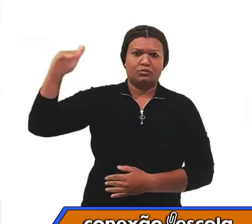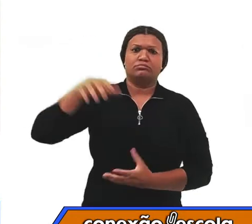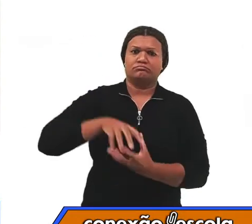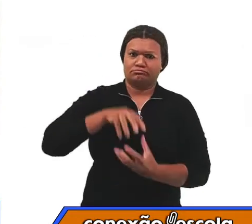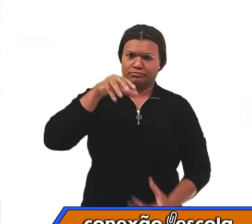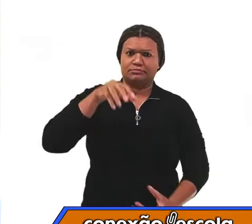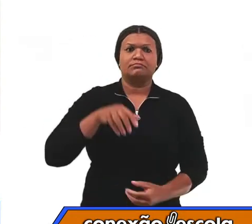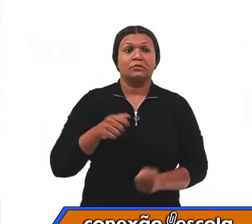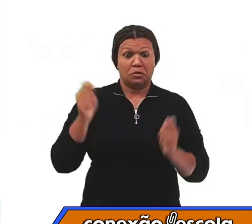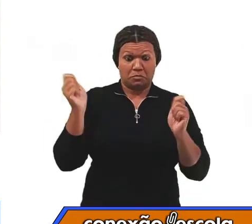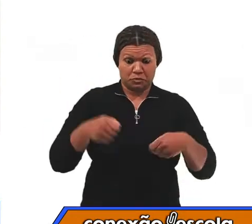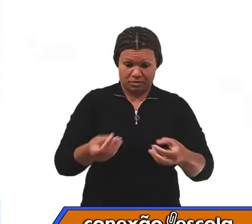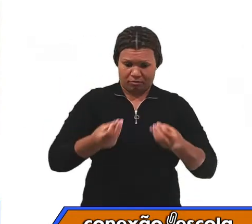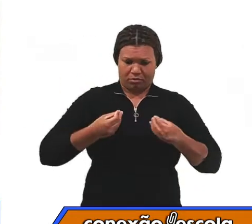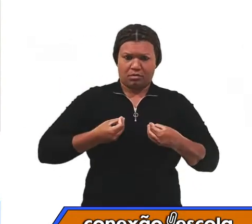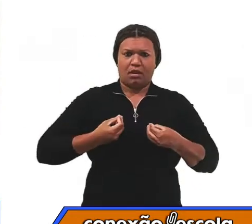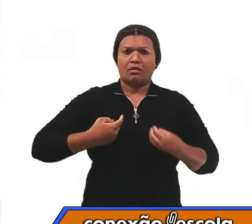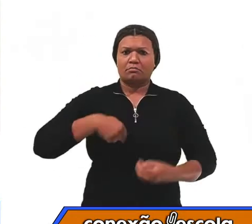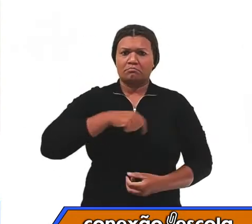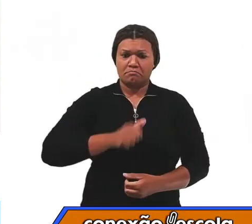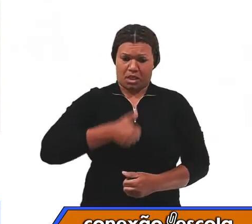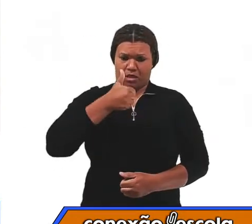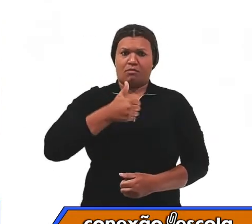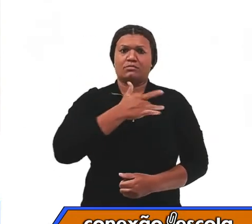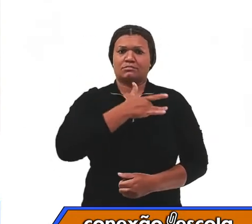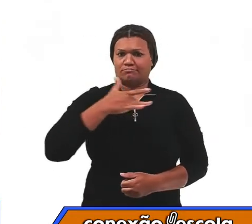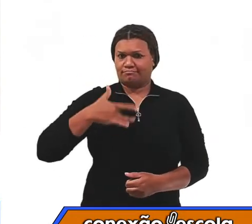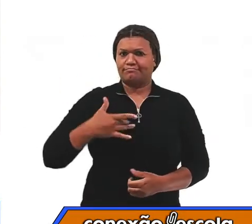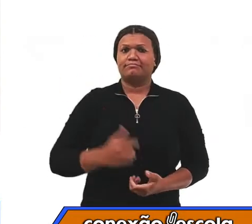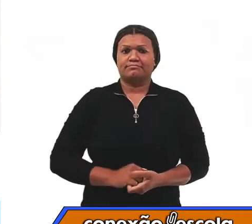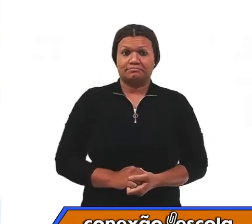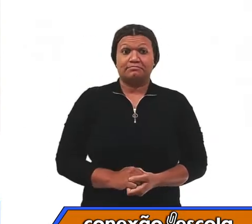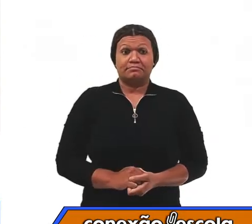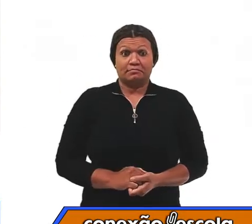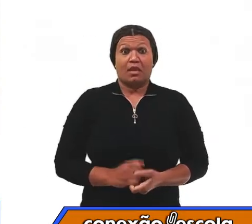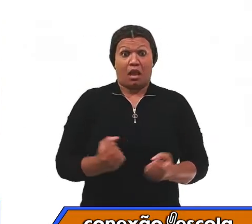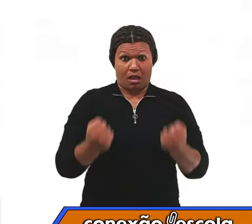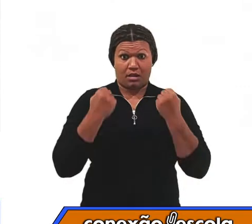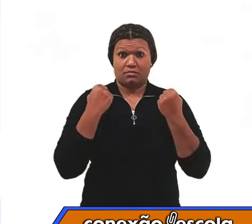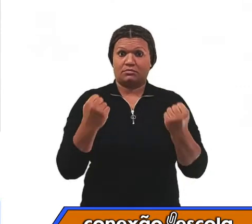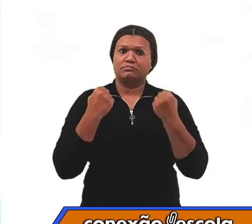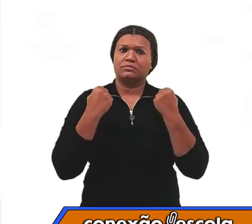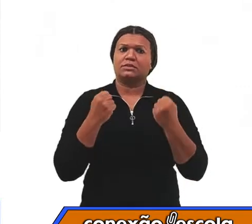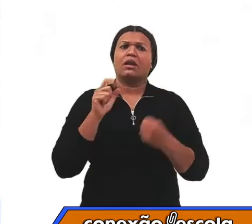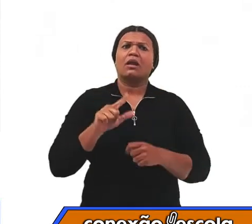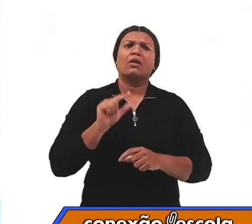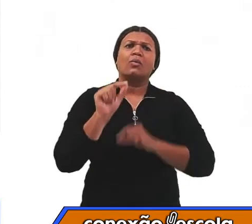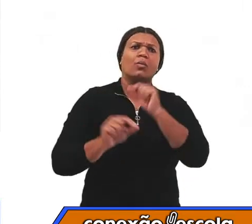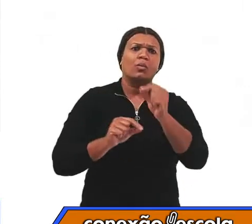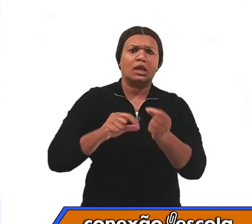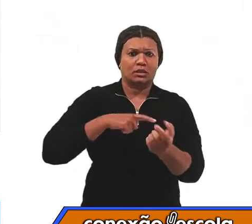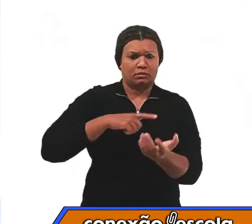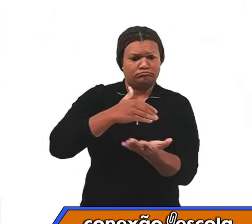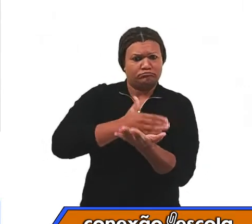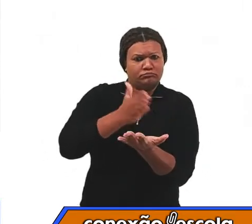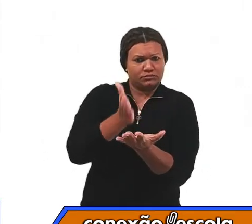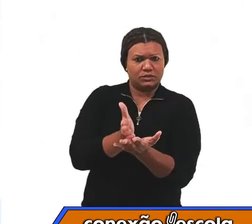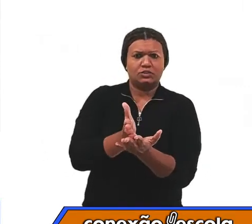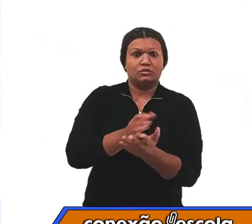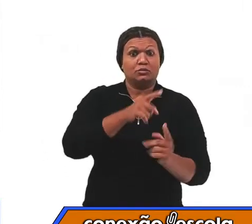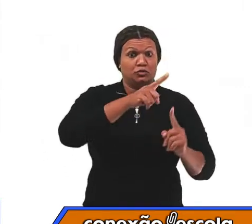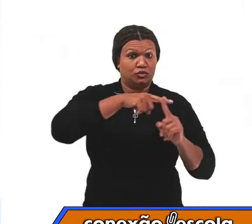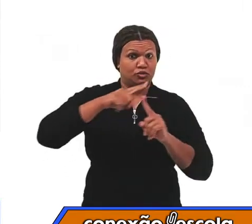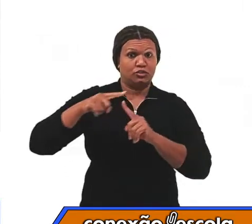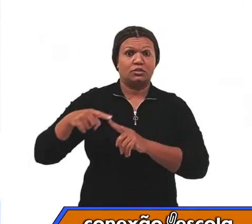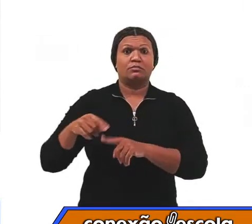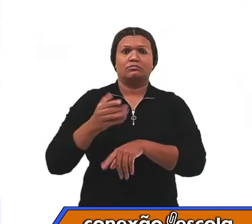pode trazer muitos benefícios para a sua saúde. As academias são geralmente divididas por tipos de atividade.